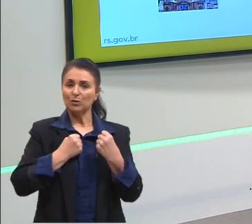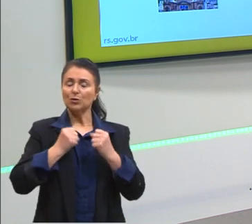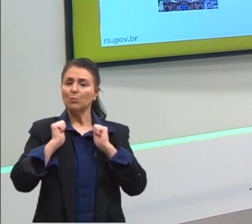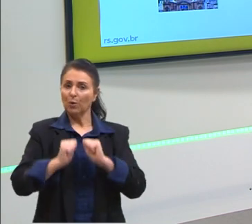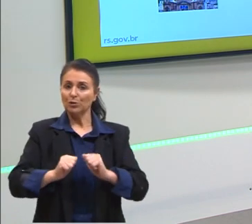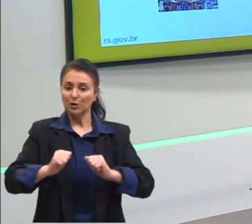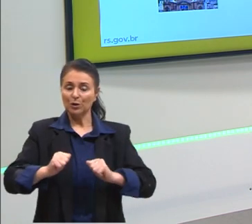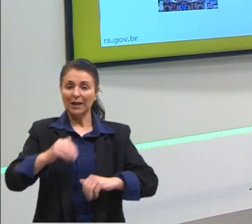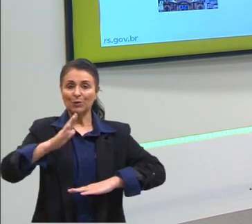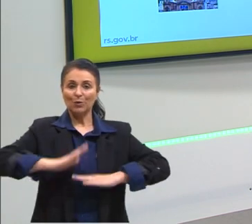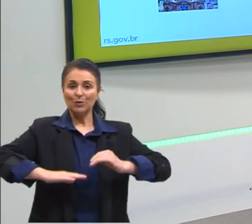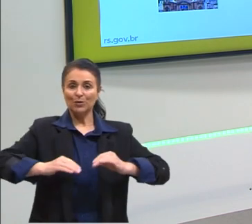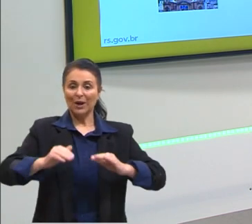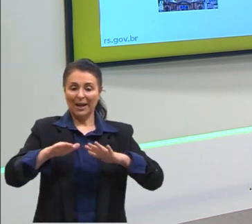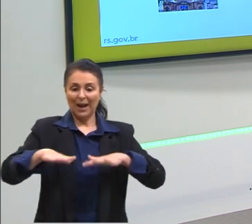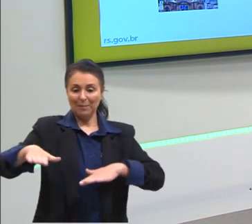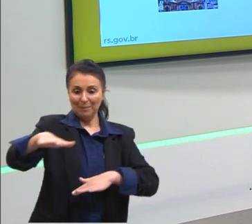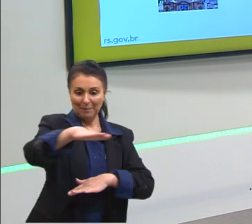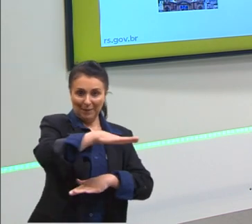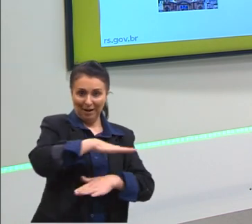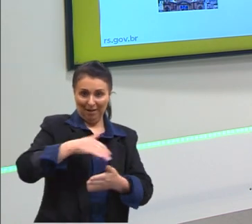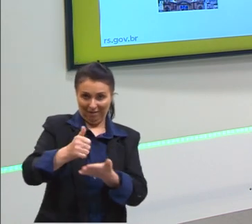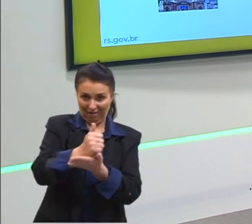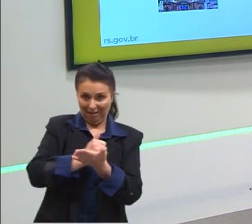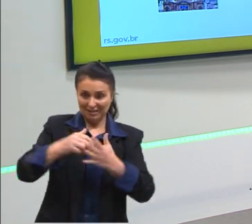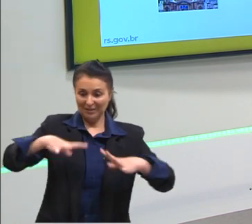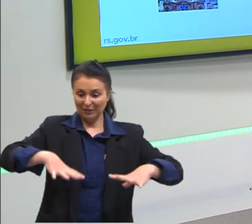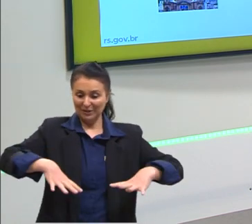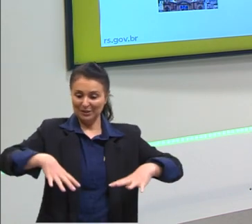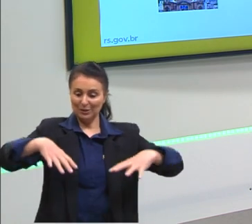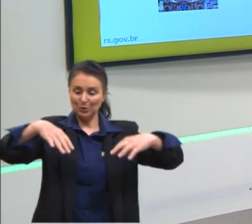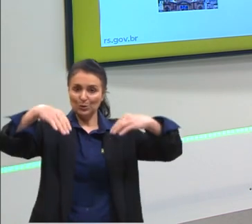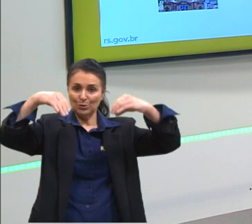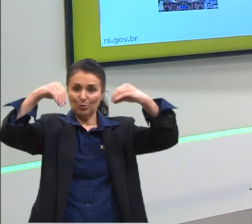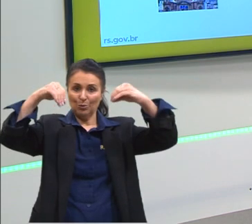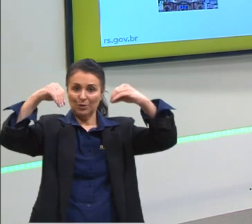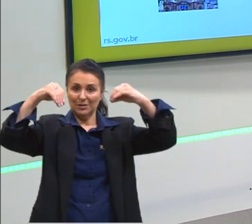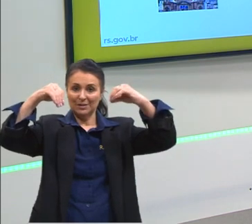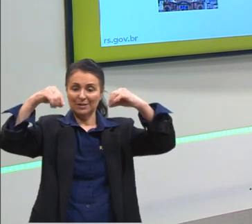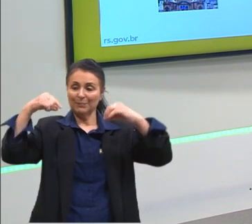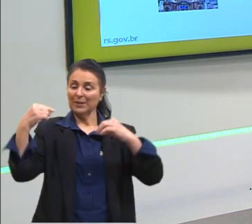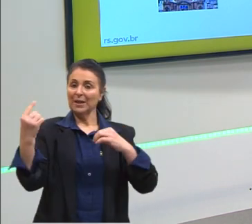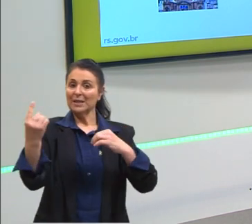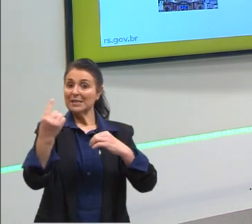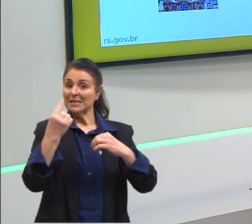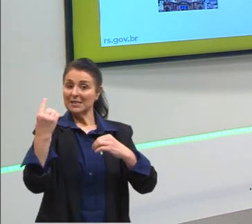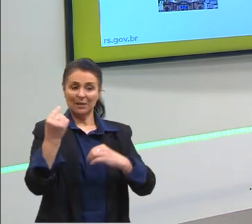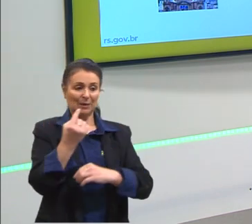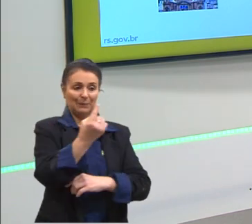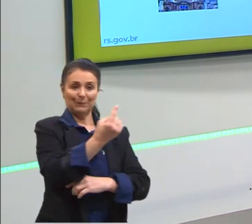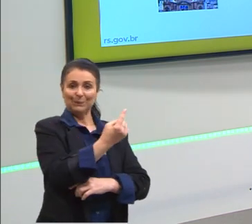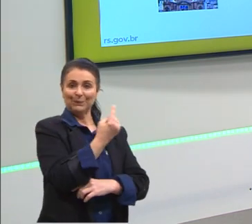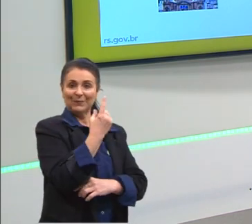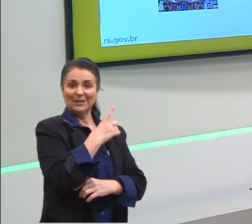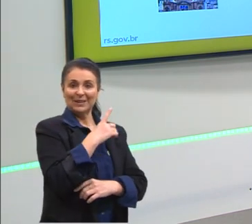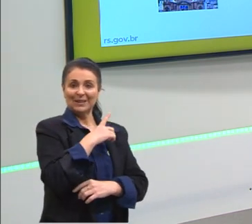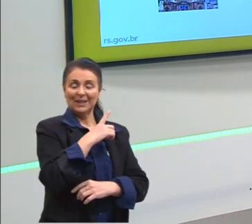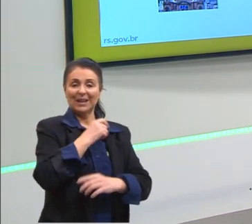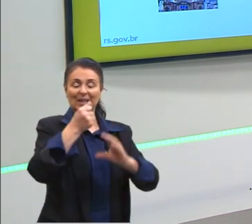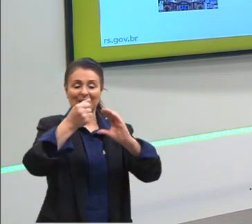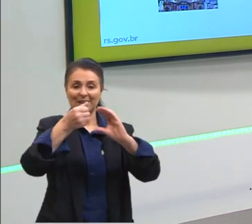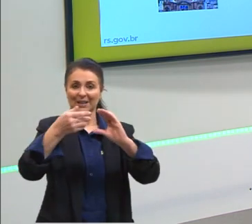torres. E ali do lado, nós temos, em cima da catedral, nós temos essa